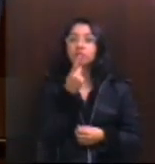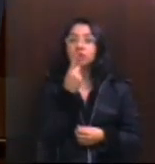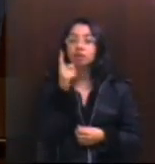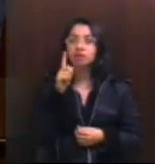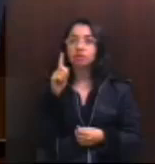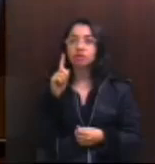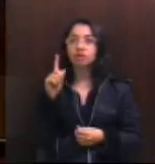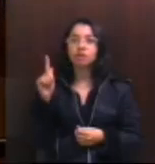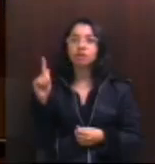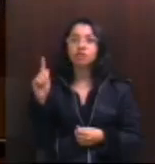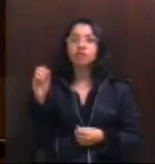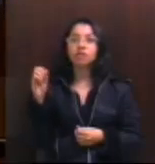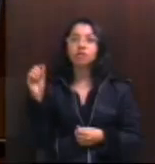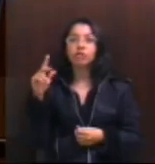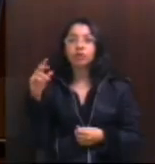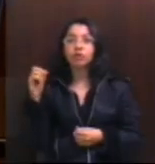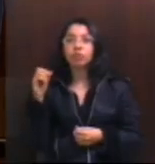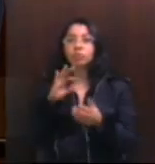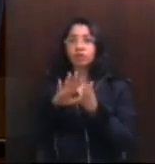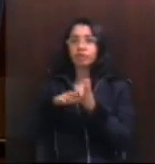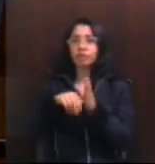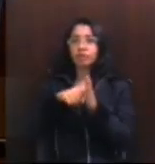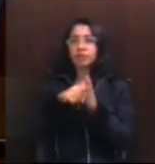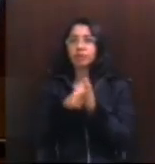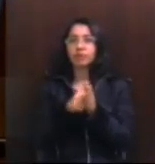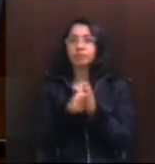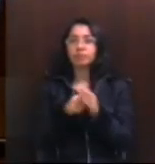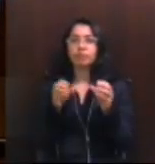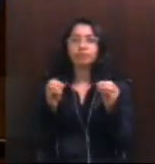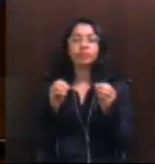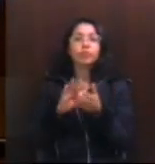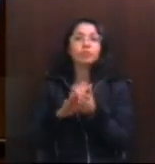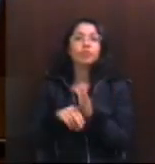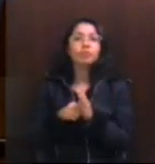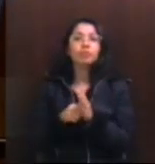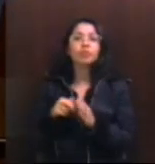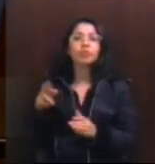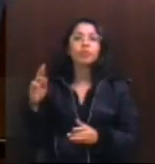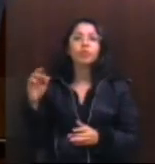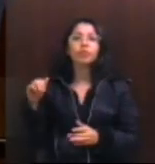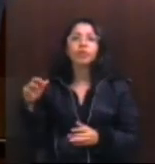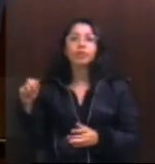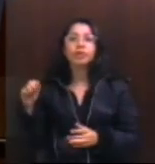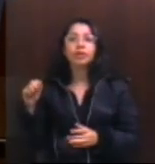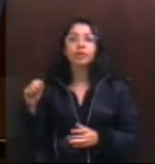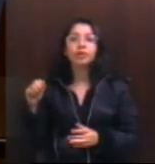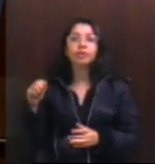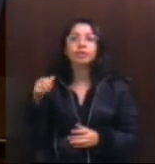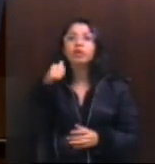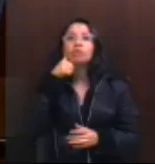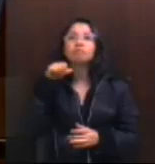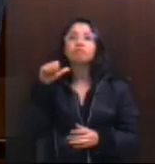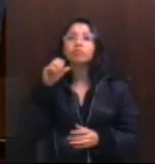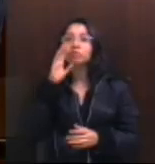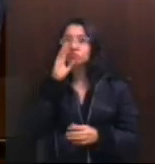não é golpe. Houve roubo aqui, a Dilma roubou, como roubou. O Renan mesmo disse, aquela mulher é de uma força, ela é inabalável, né,